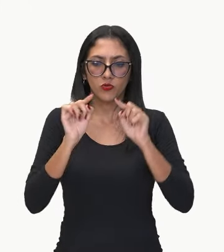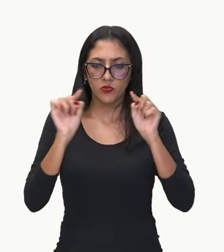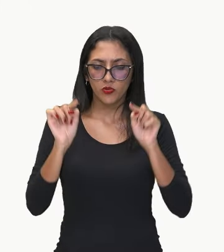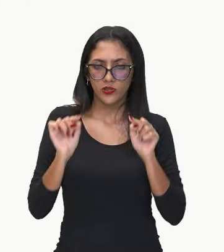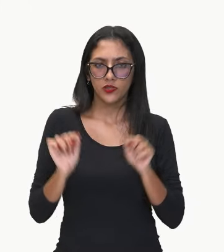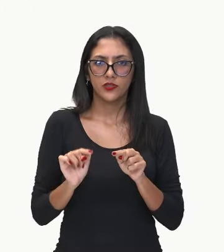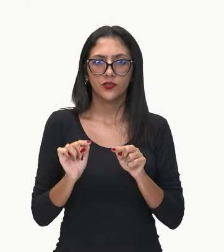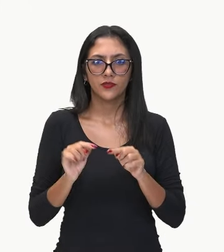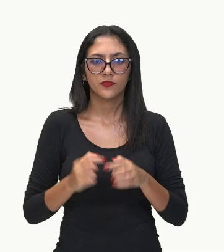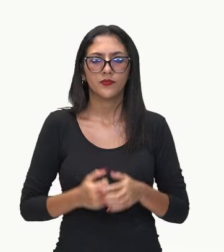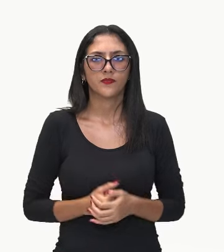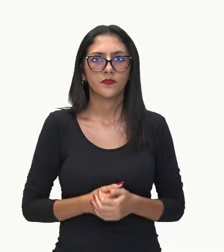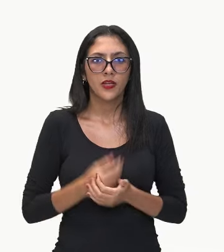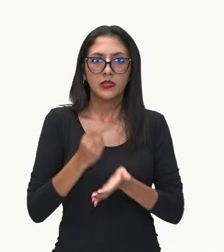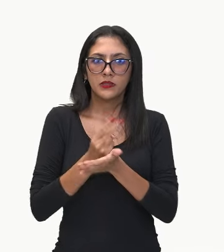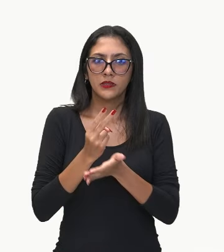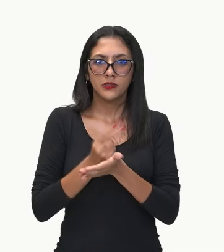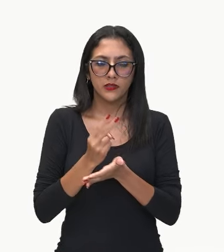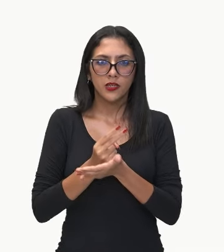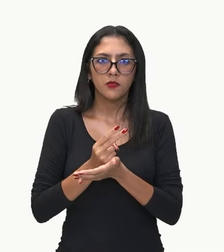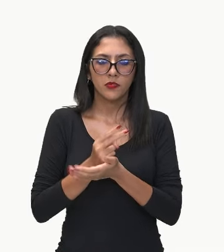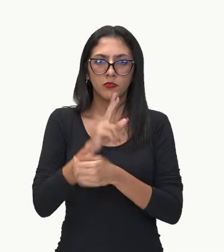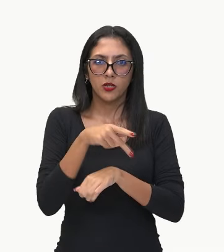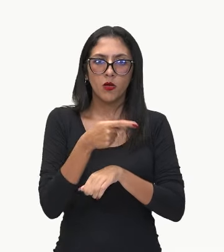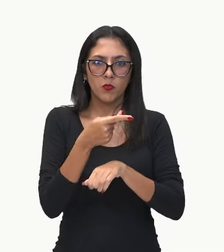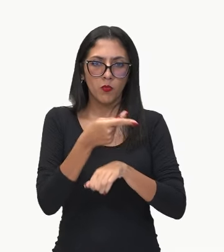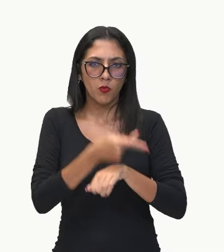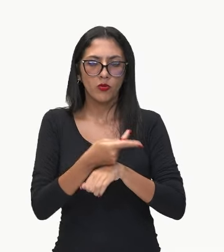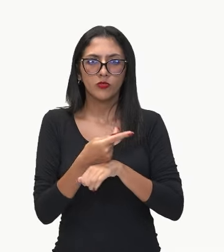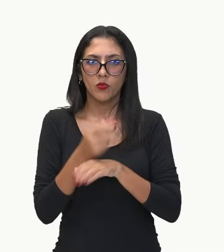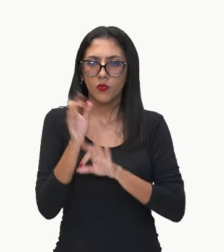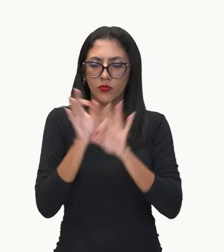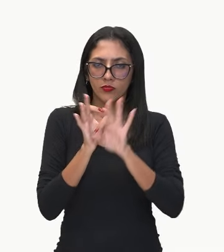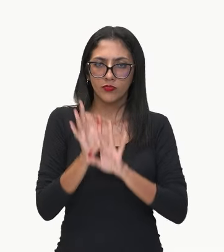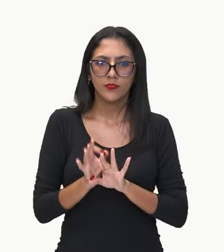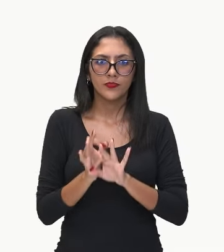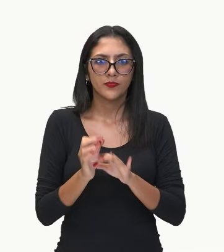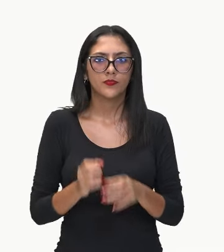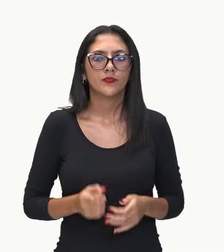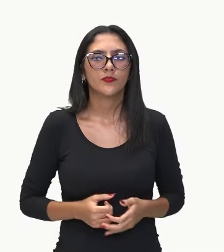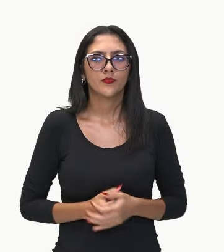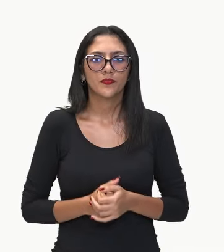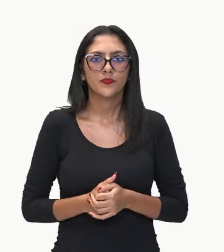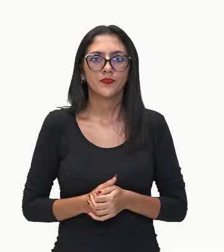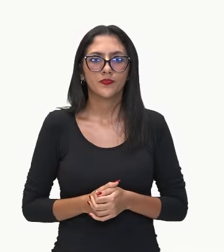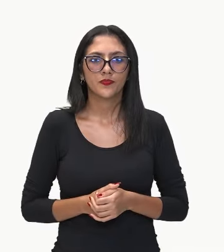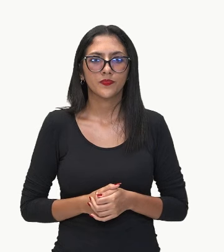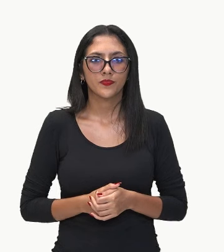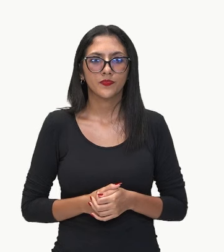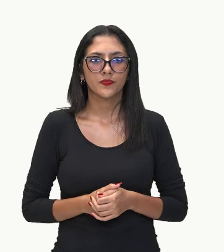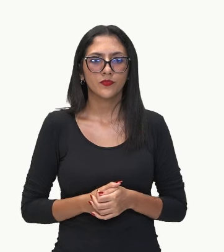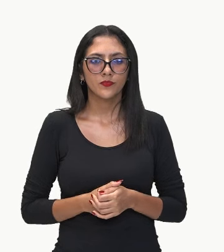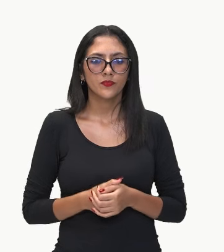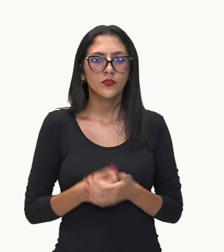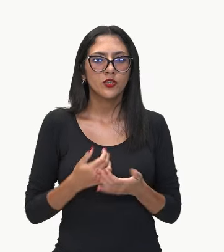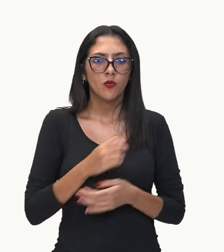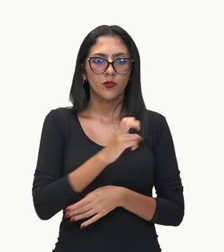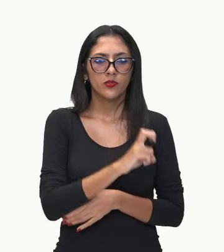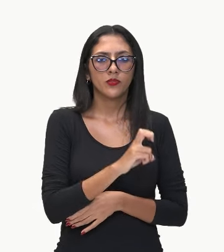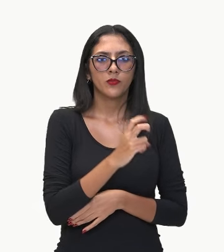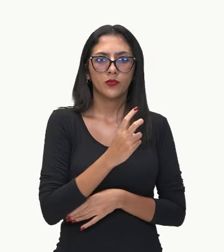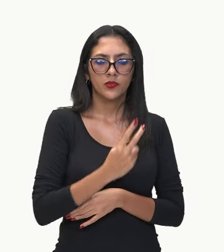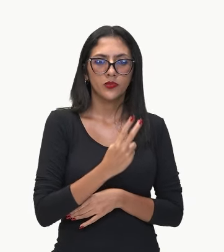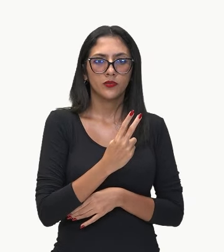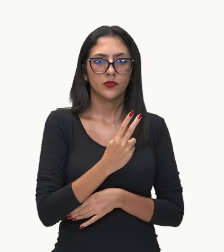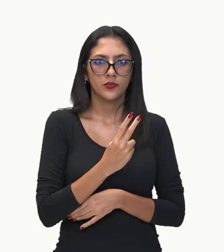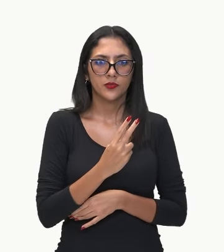Sempre de dentro para fora. Ok? Então, aqui nós teremos 52